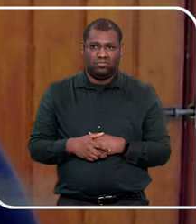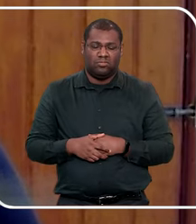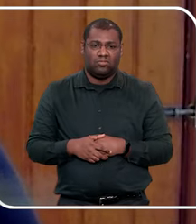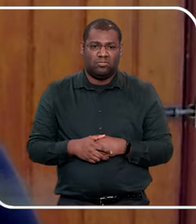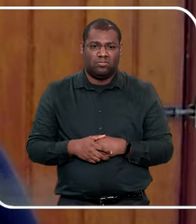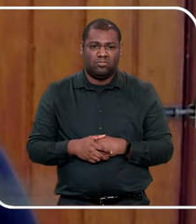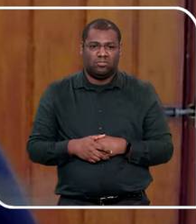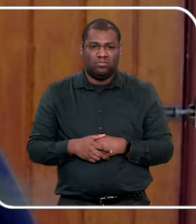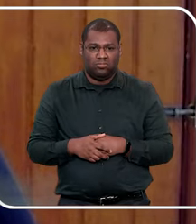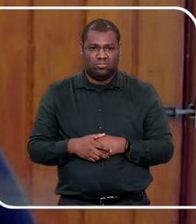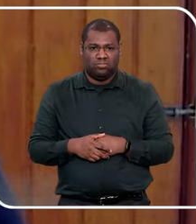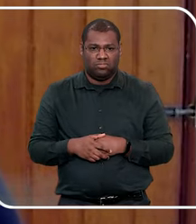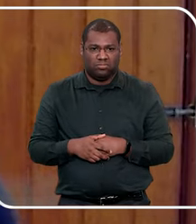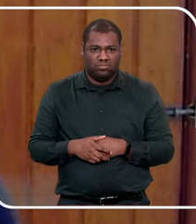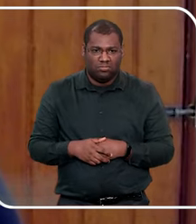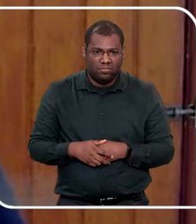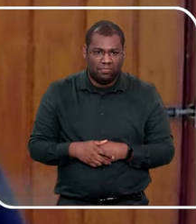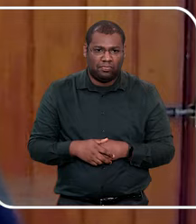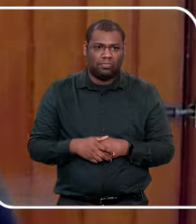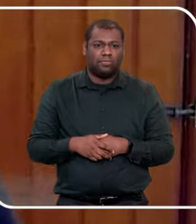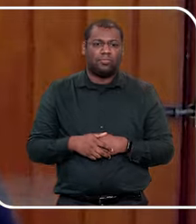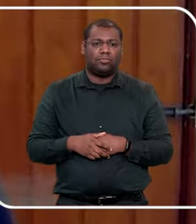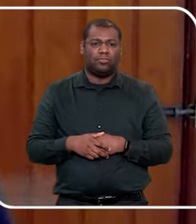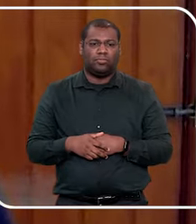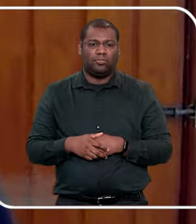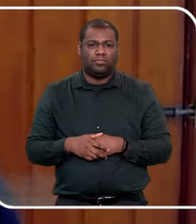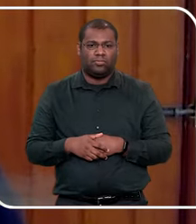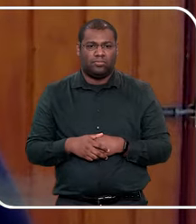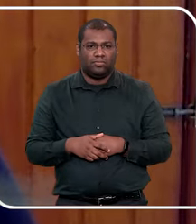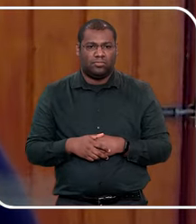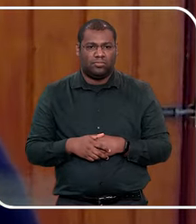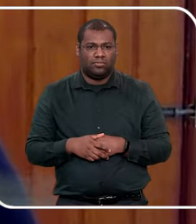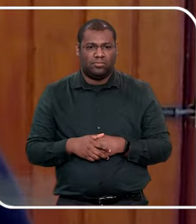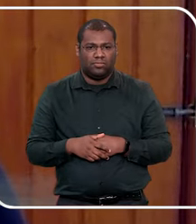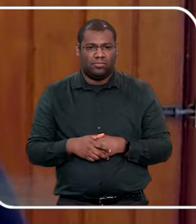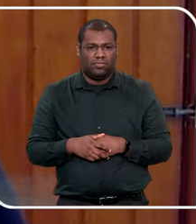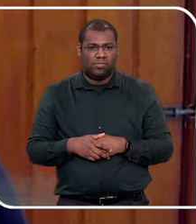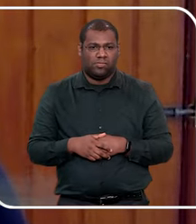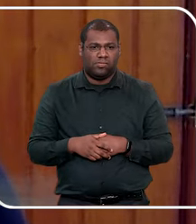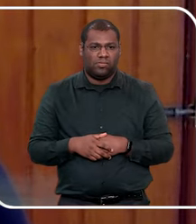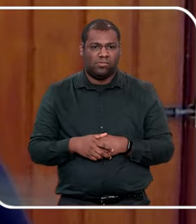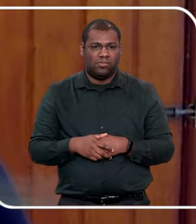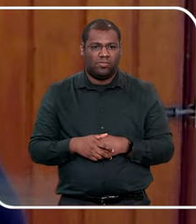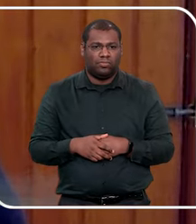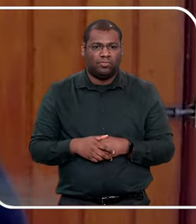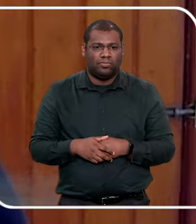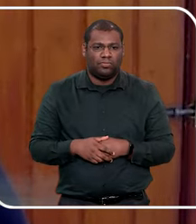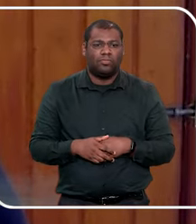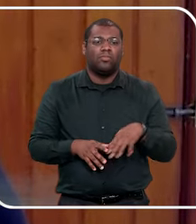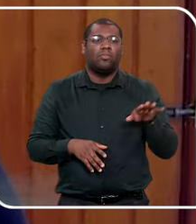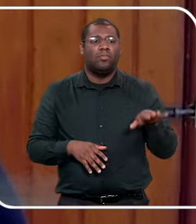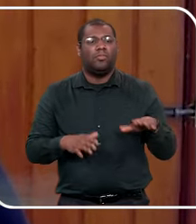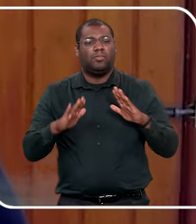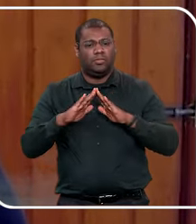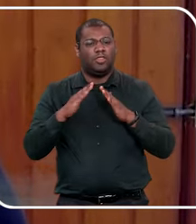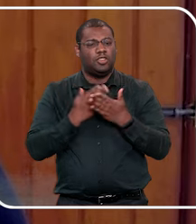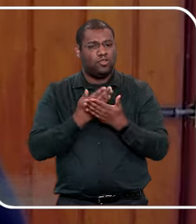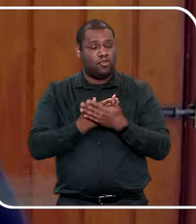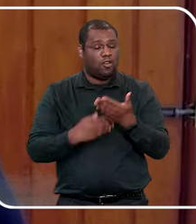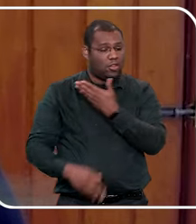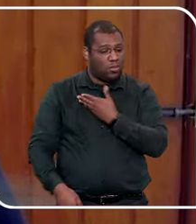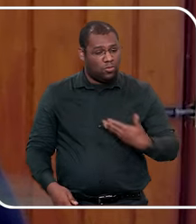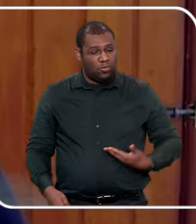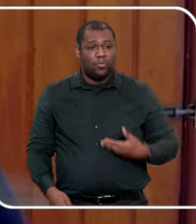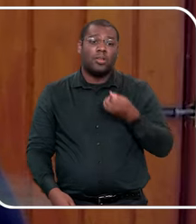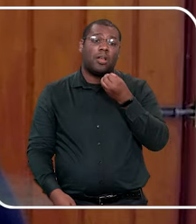assistente, tem sempre uma, uma fixa, e duas auxiliares, né, naquele estado, também já deixei na creche pública, muito boa,